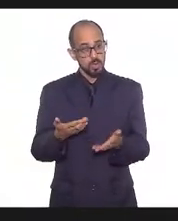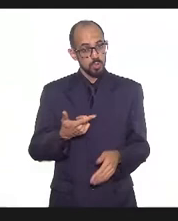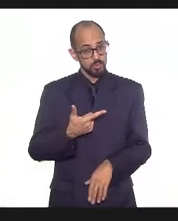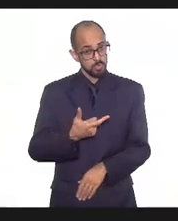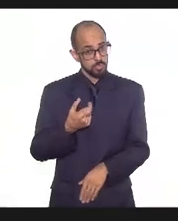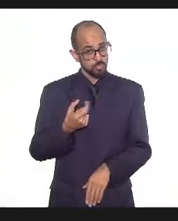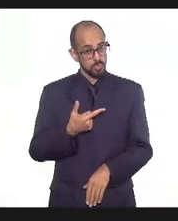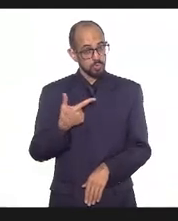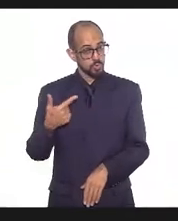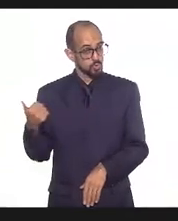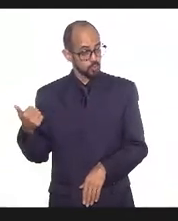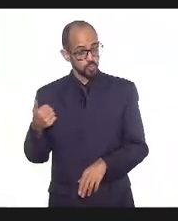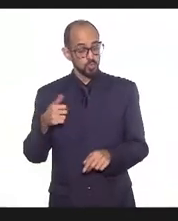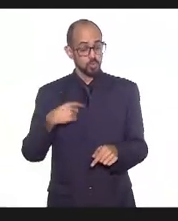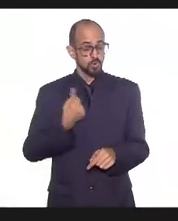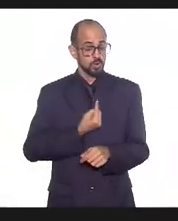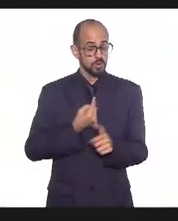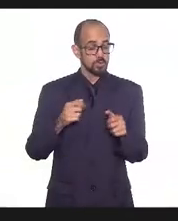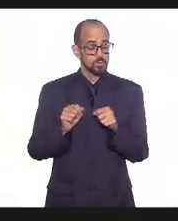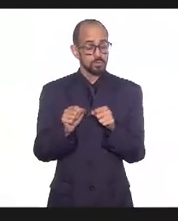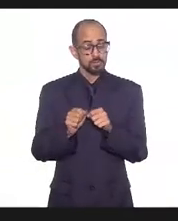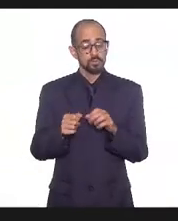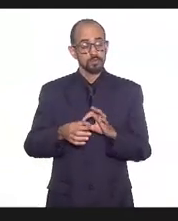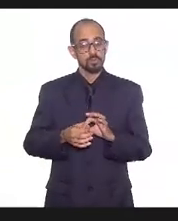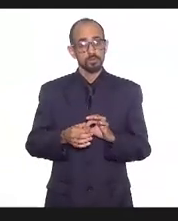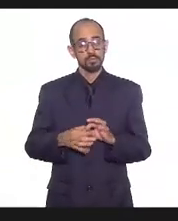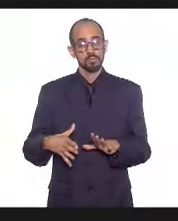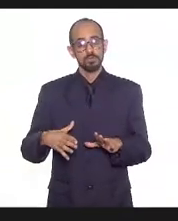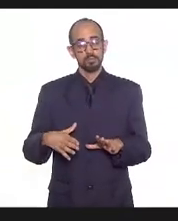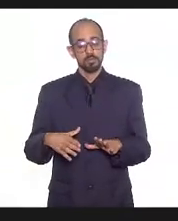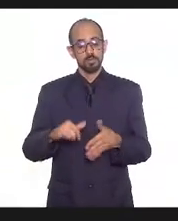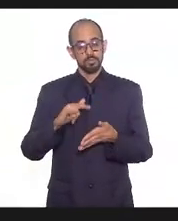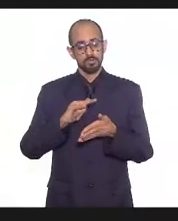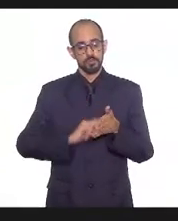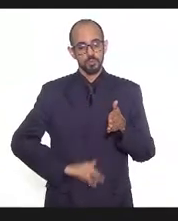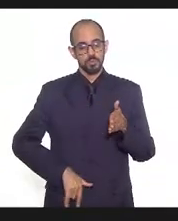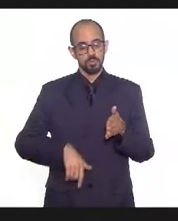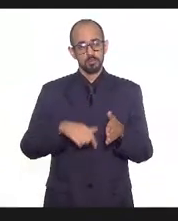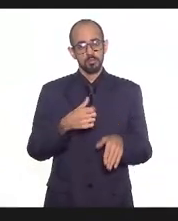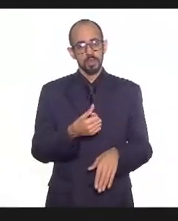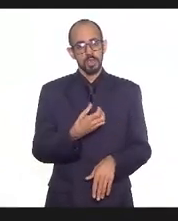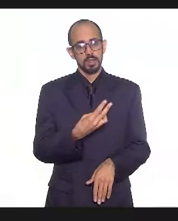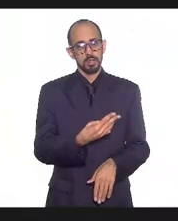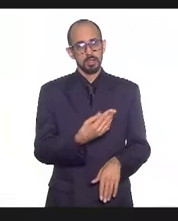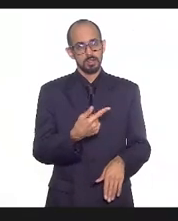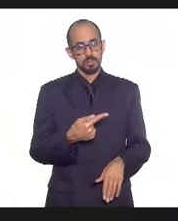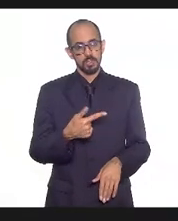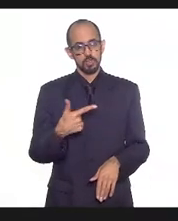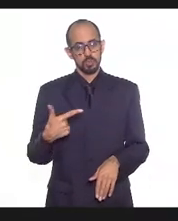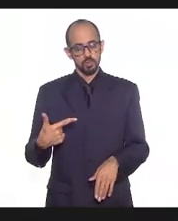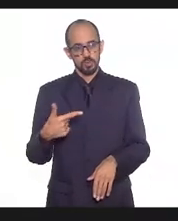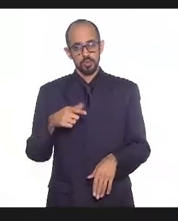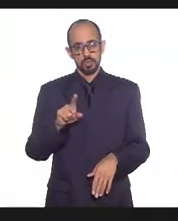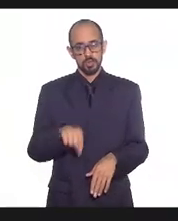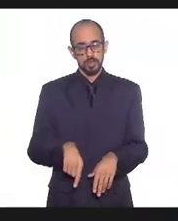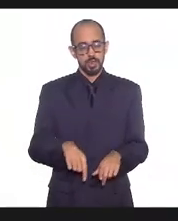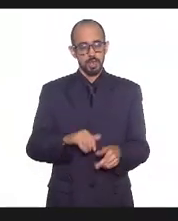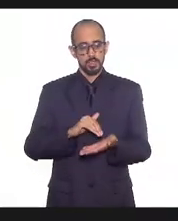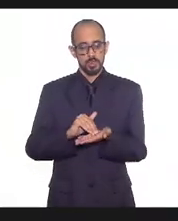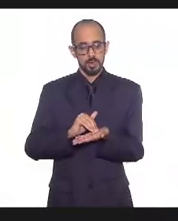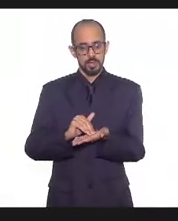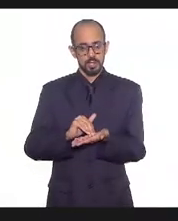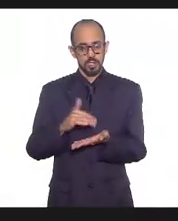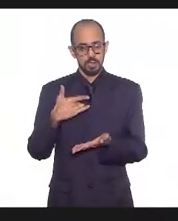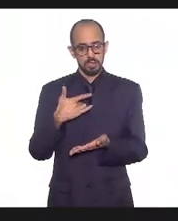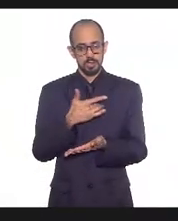nós fizemos uma deliberação a deliberação 6378 uma deliberação CIB onde a Secretaria Estadual